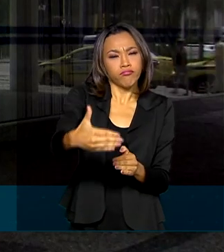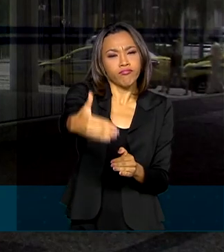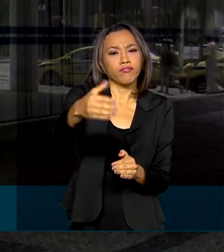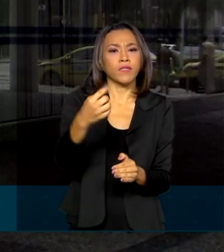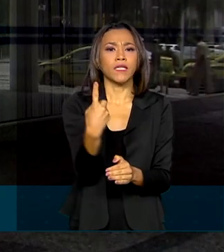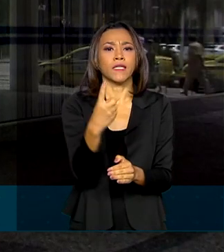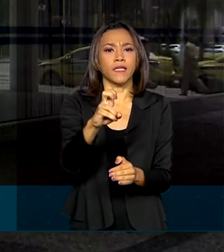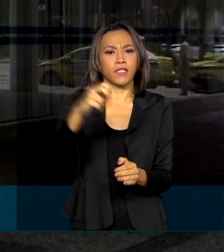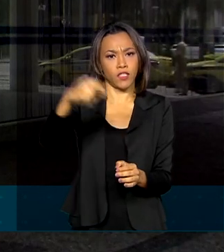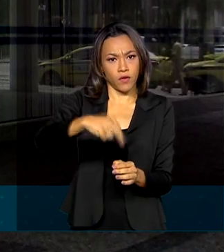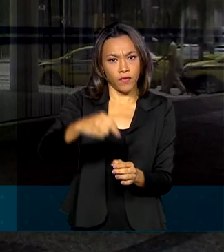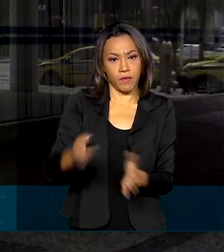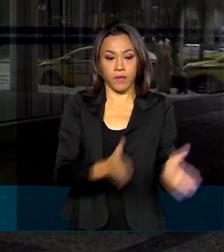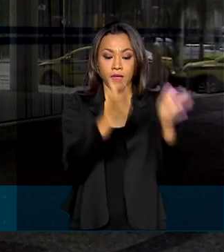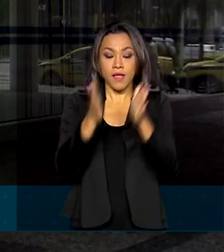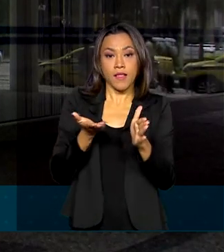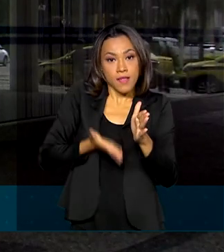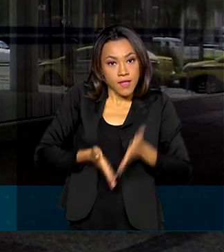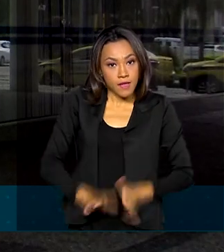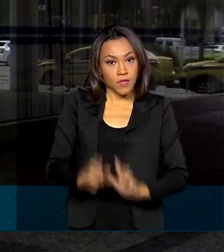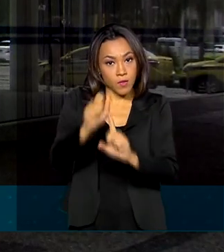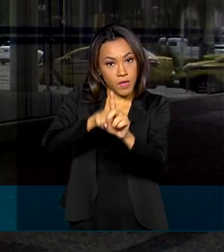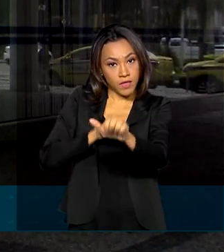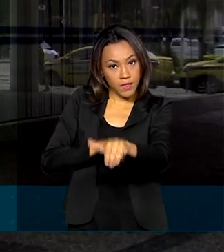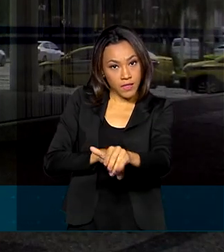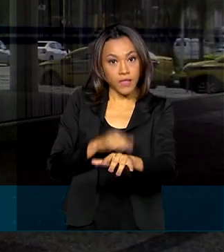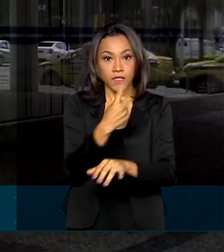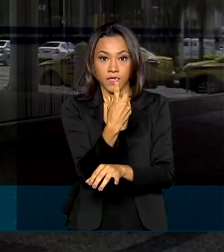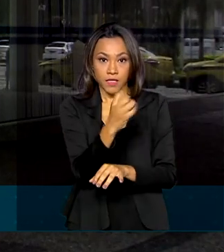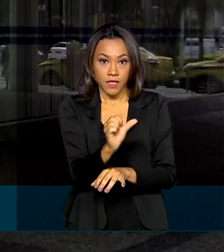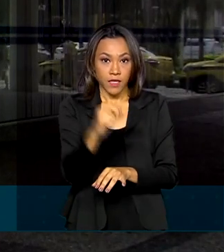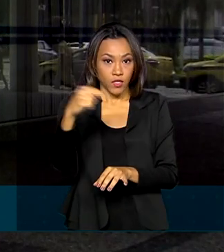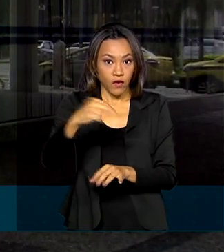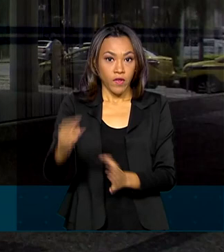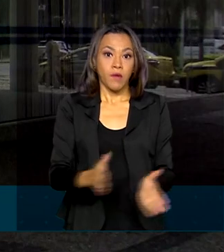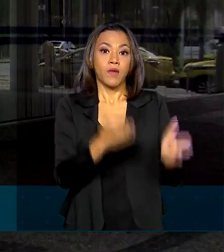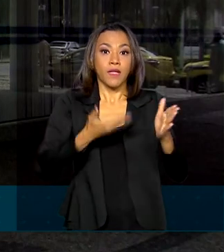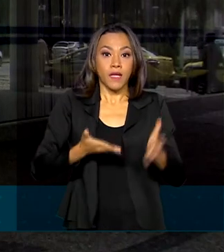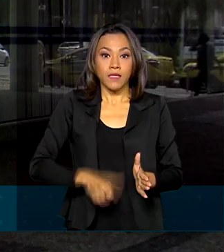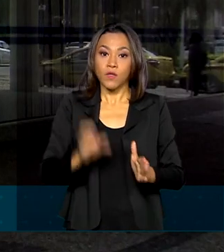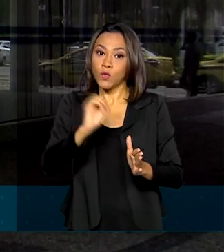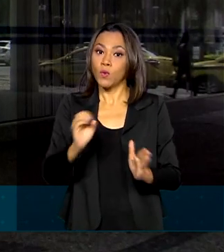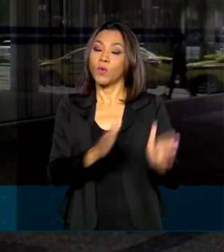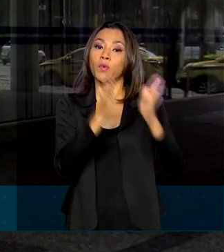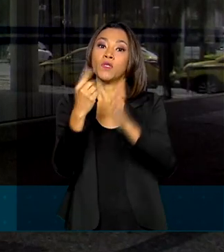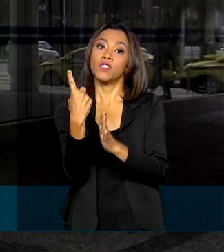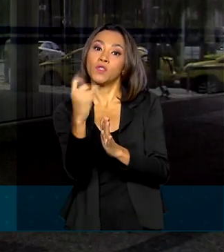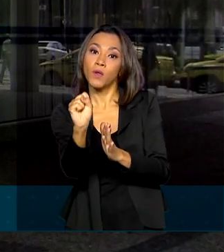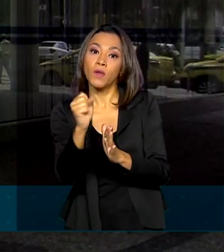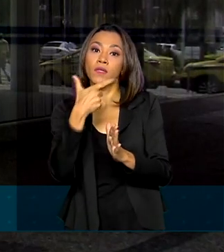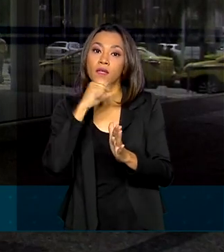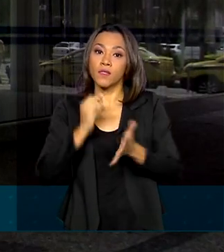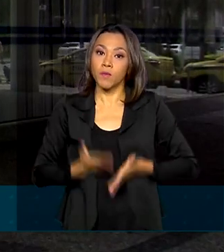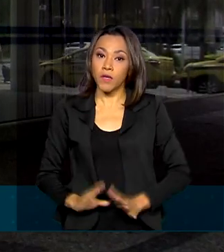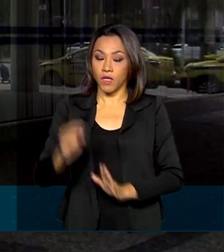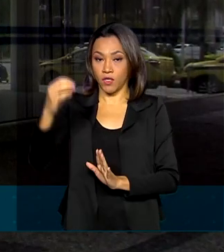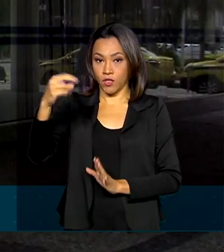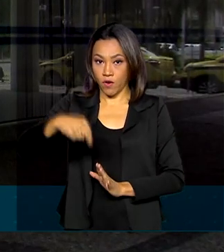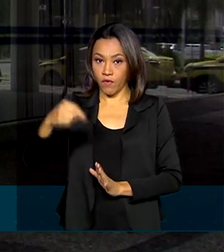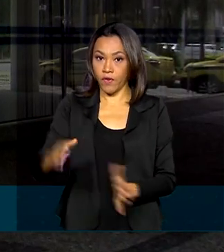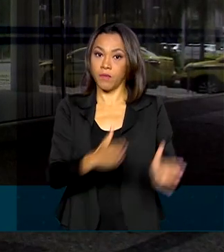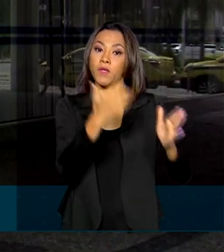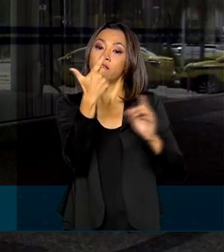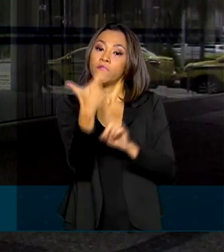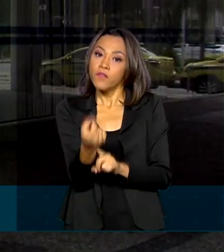para os nascidos em setembro, em 16 de novembro para os nascidos em outubro, dia 18 para quem nasceu em novembro e no dia